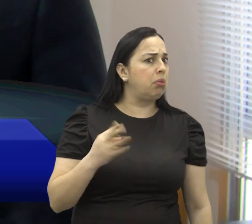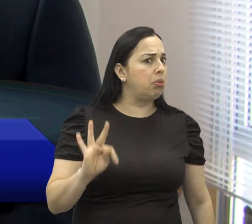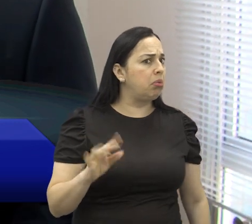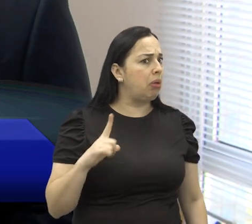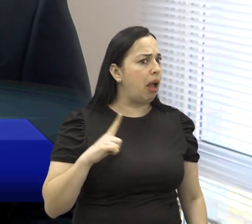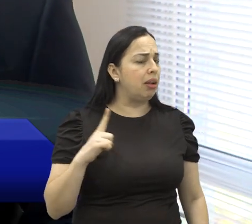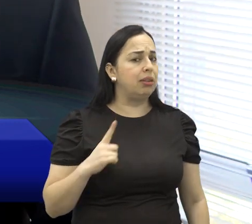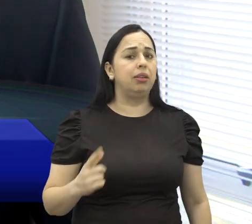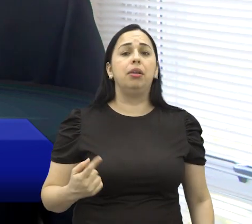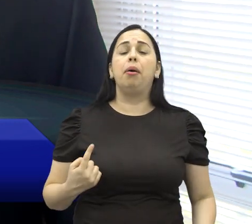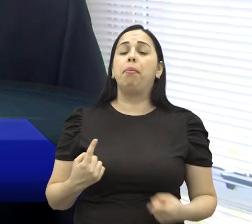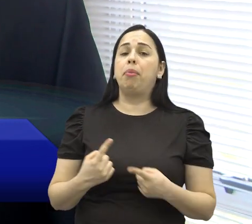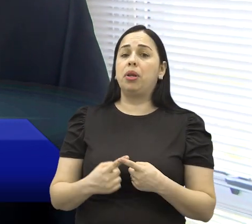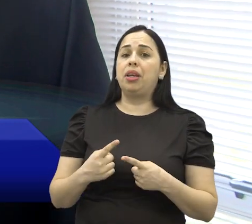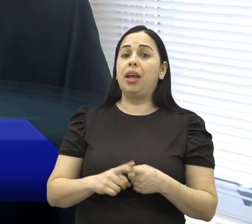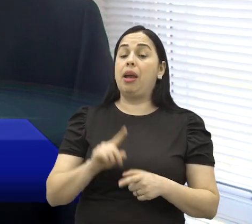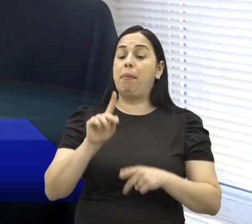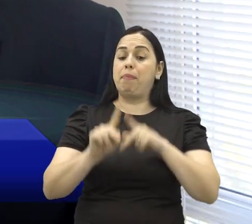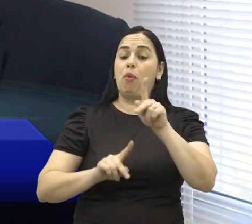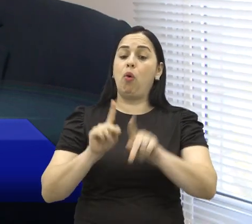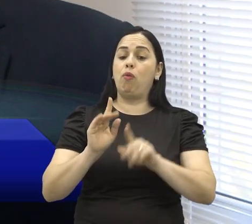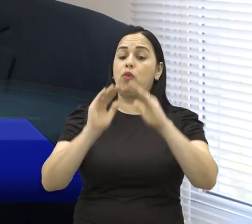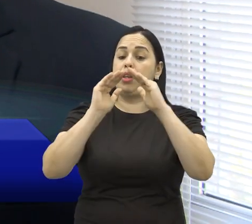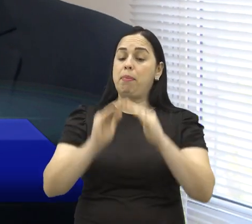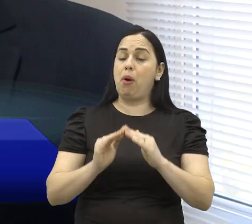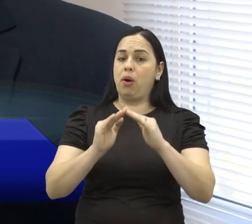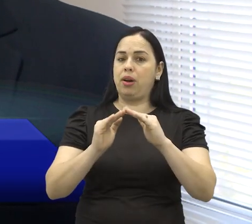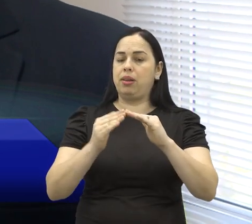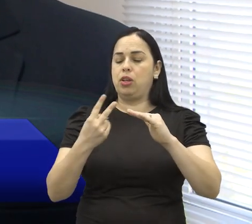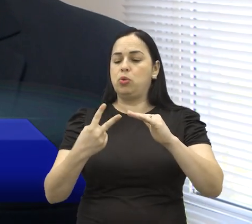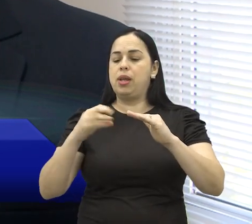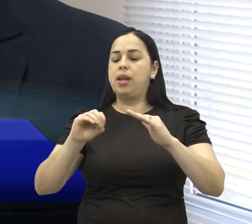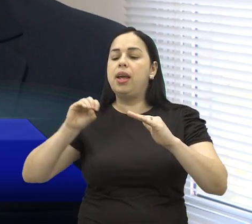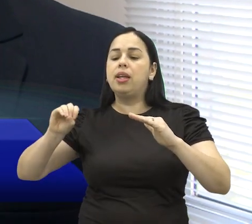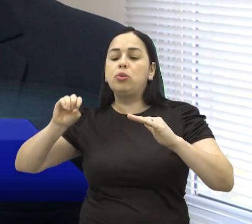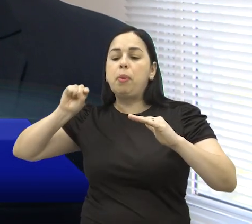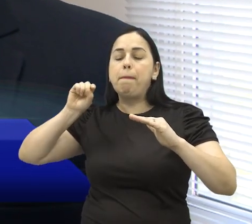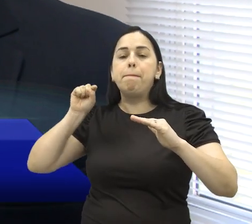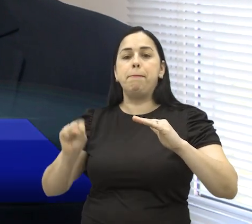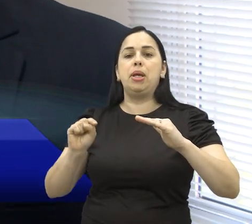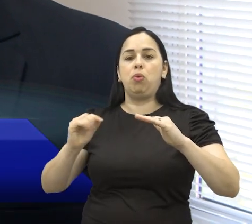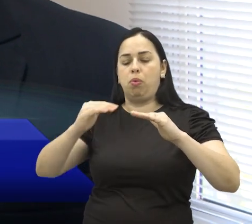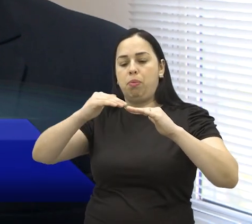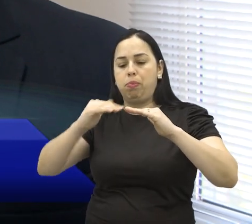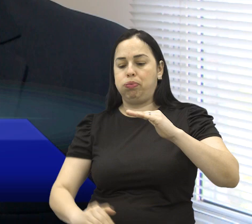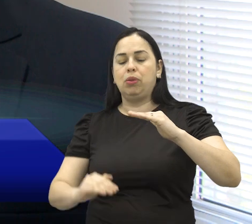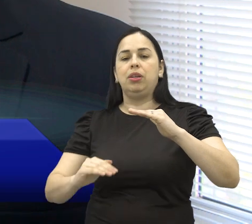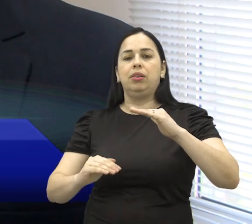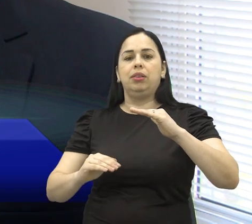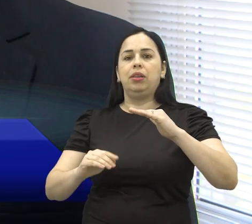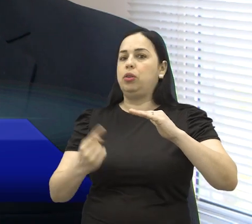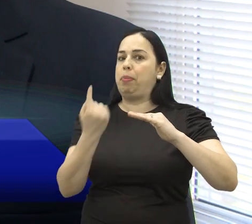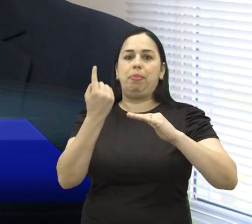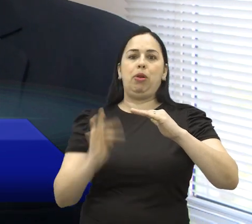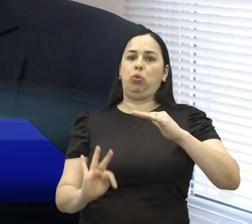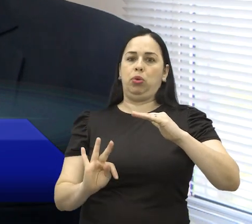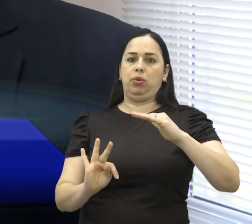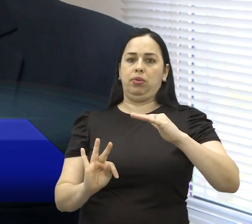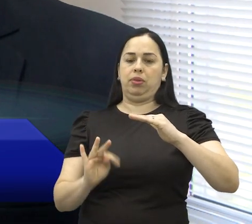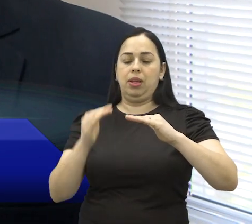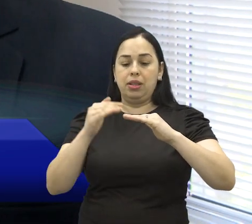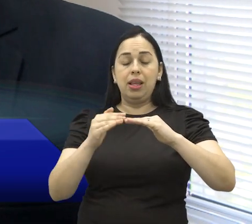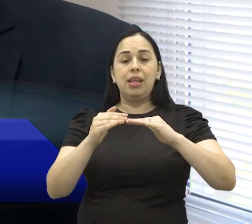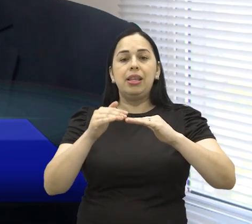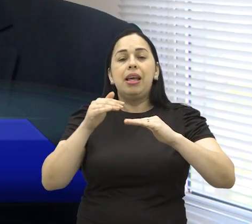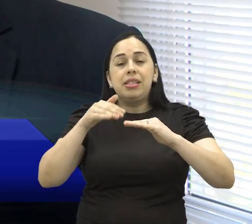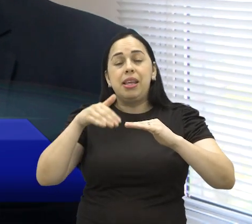Porque nas cidades que têm população menor do que 200 mil habitantes, a votação é decidida já no primeiro turno.